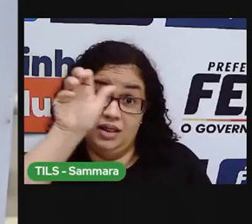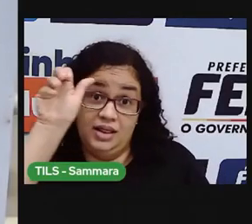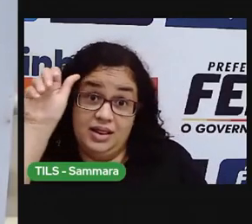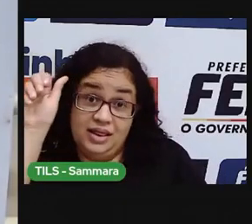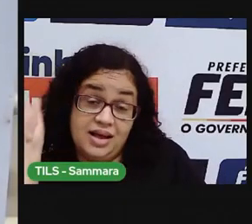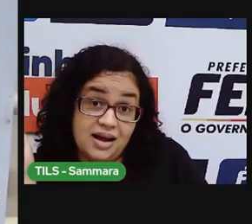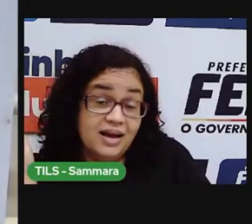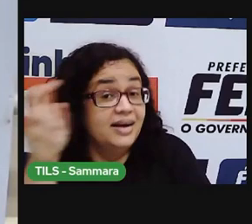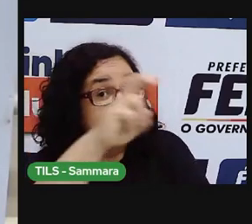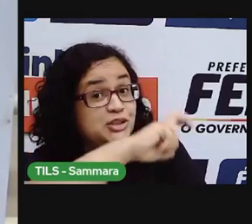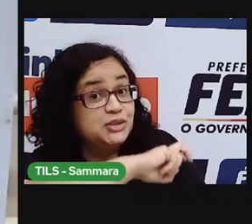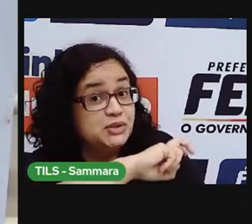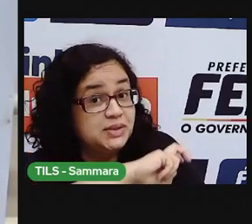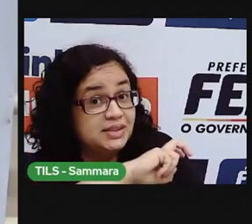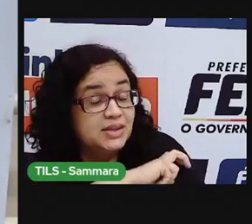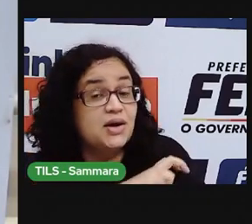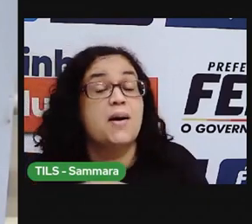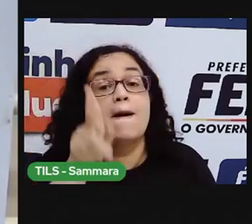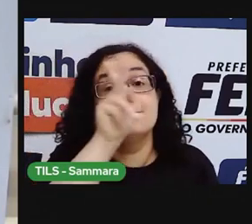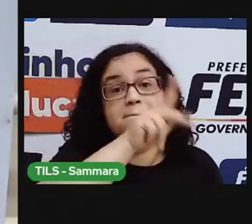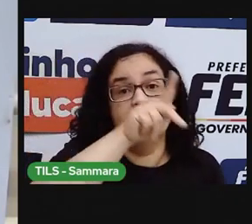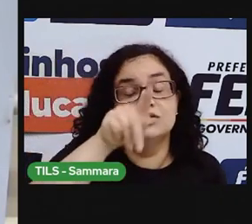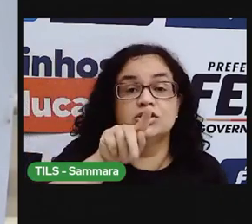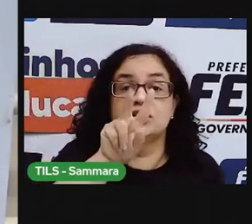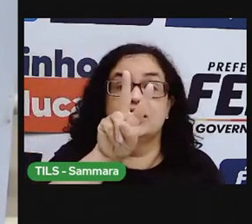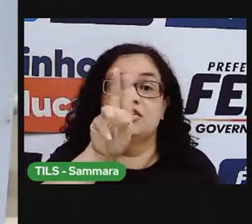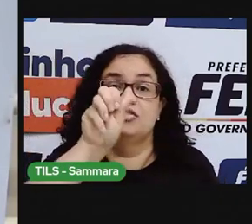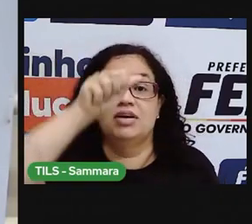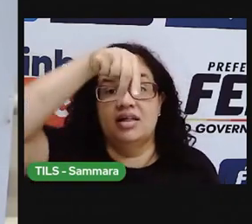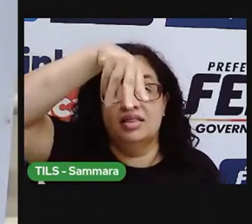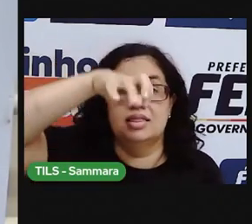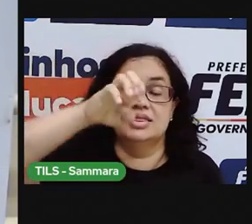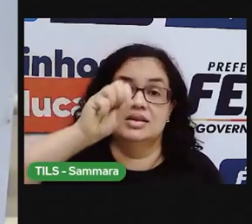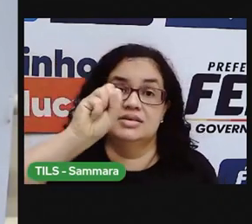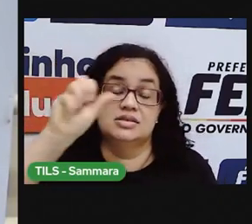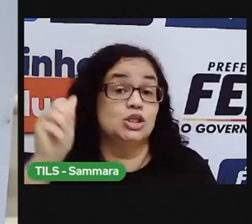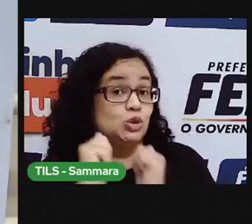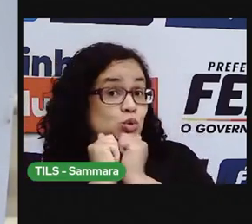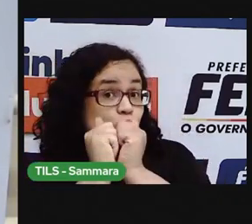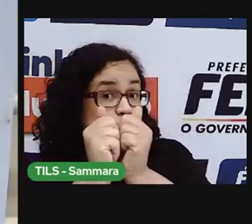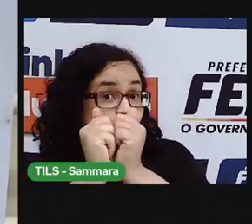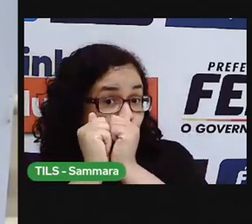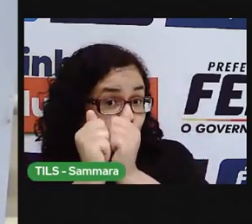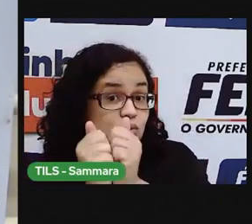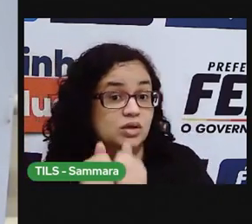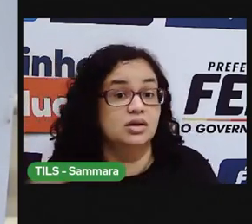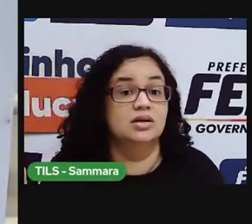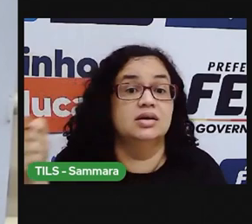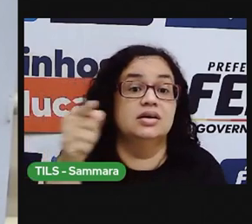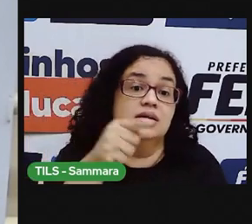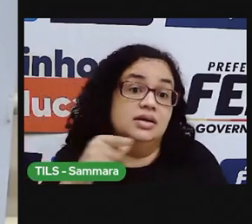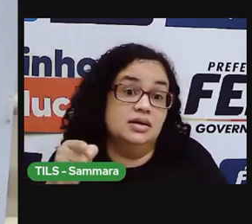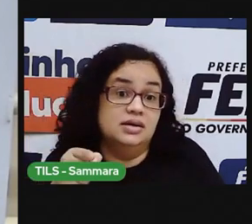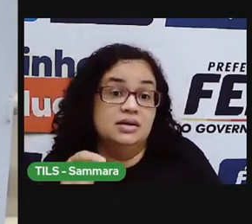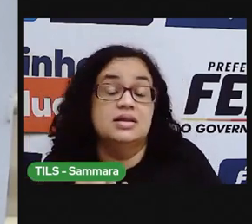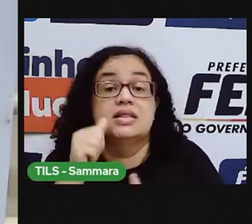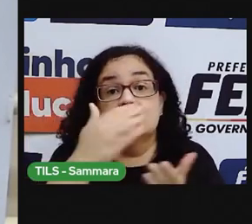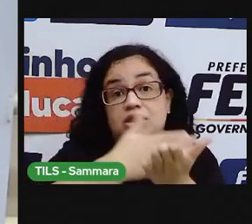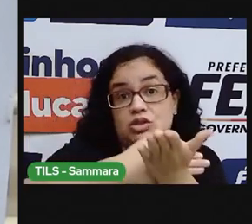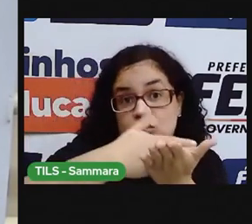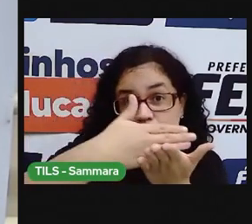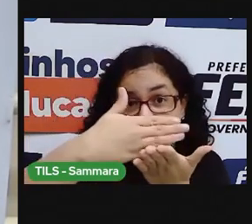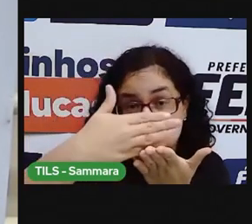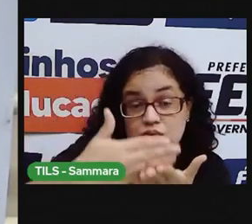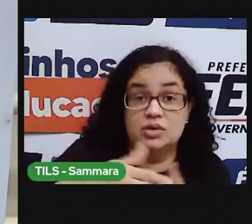Olá, turma do quinto ano, eu sou a professora Vanessa e estou aqui do outro lado da tela para